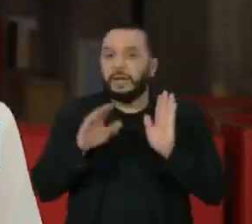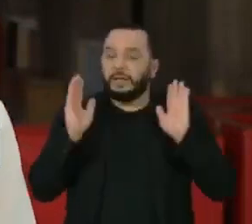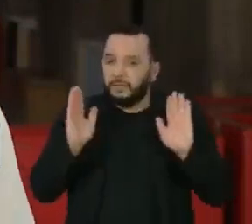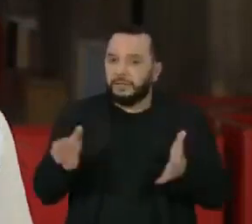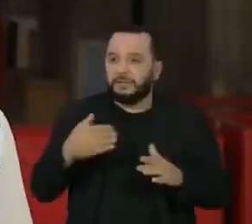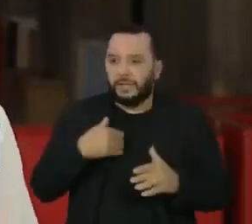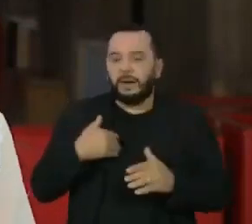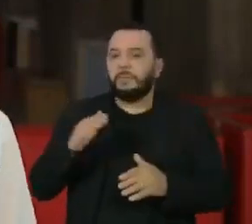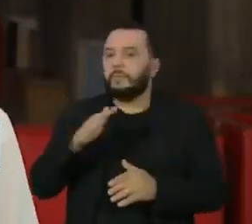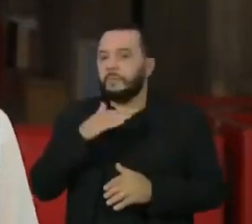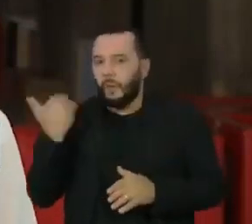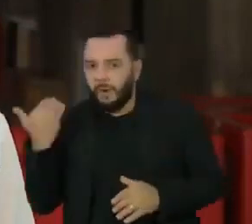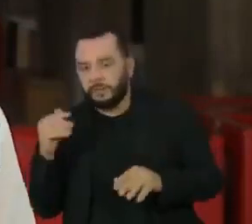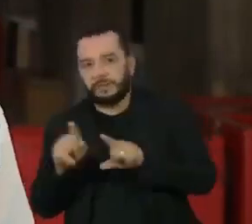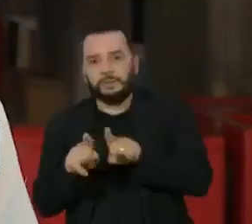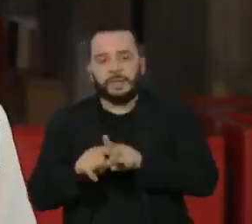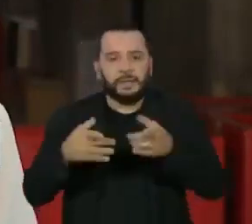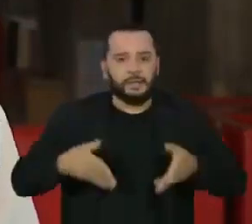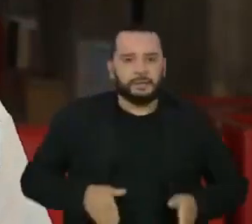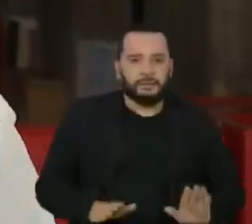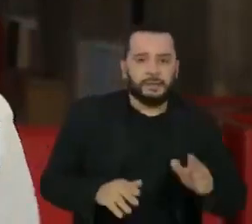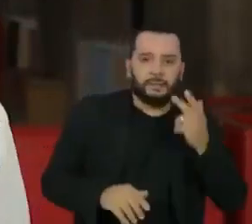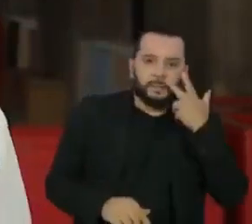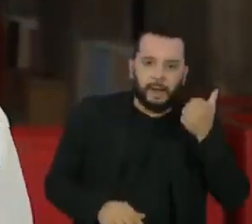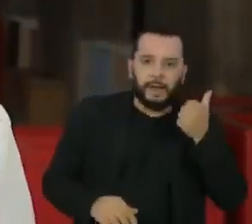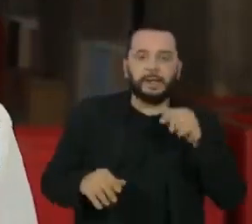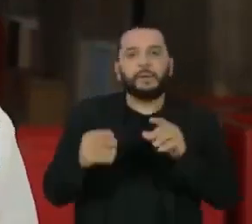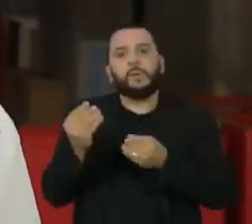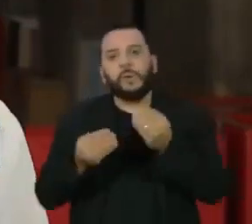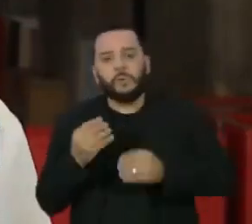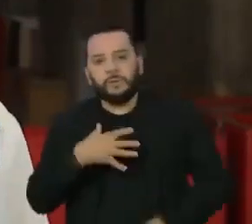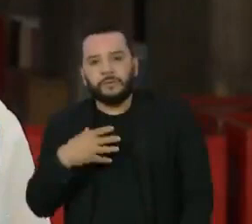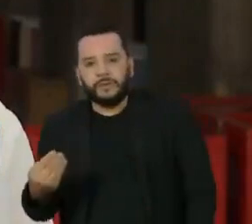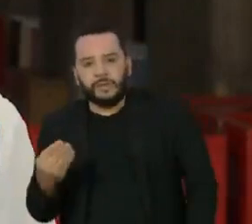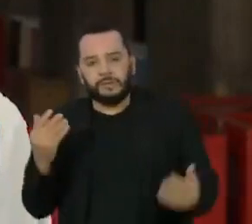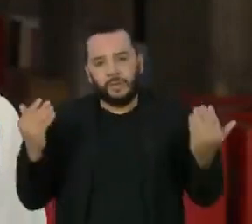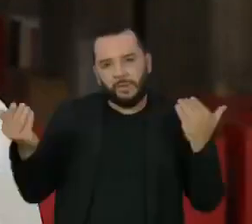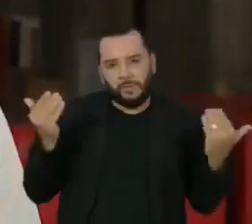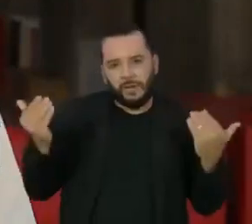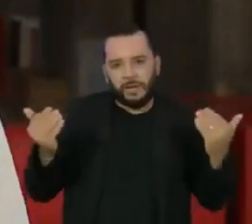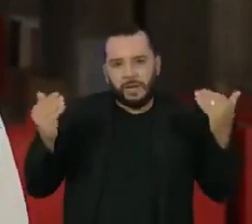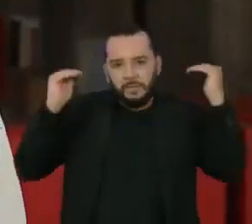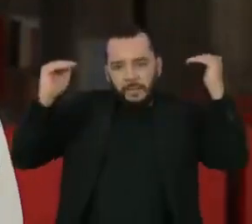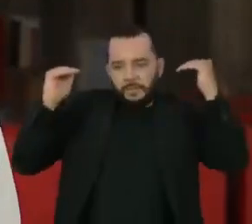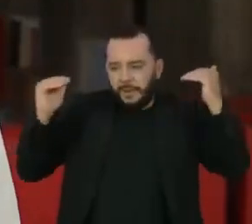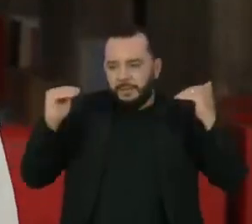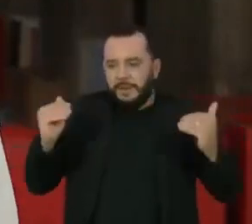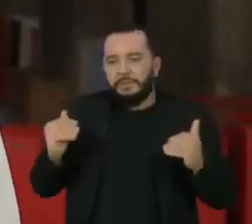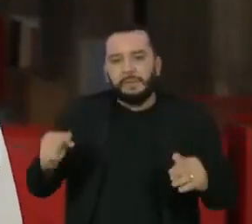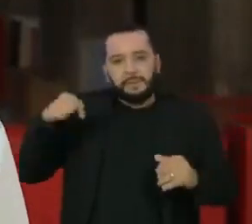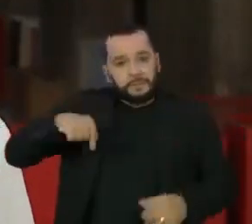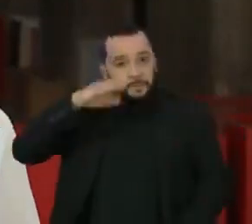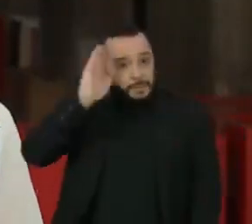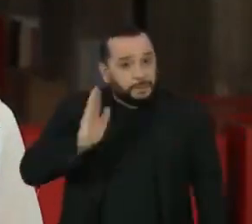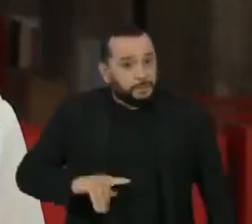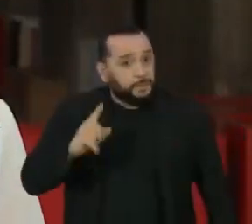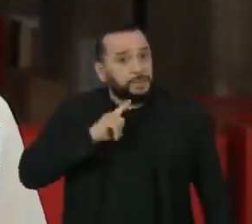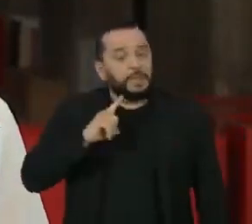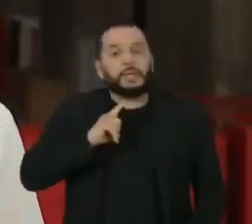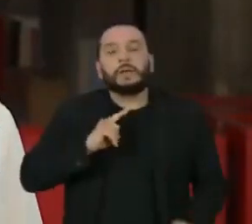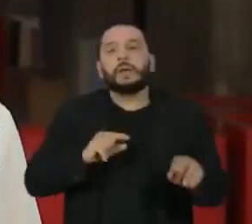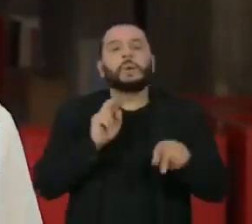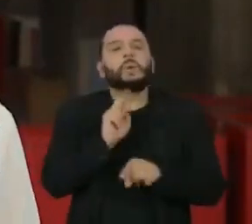óbito e nascimento de pais e filhos. Mas é preciso levar em conta que, no Brasil, muitas crianças têm como